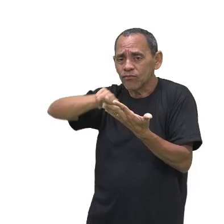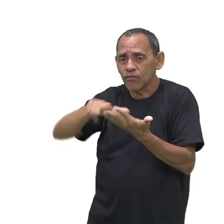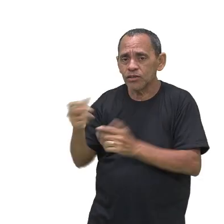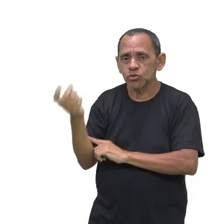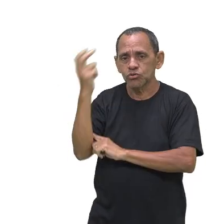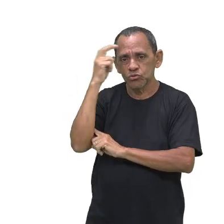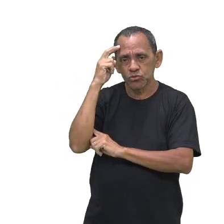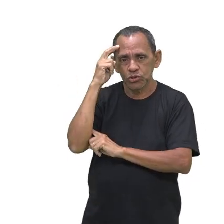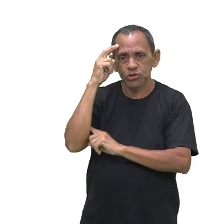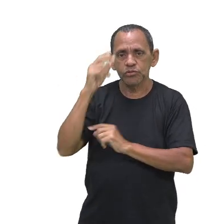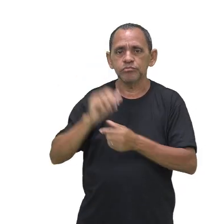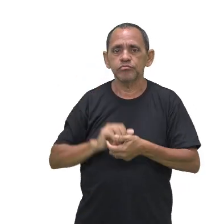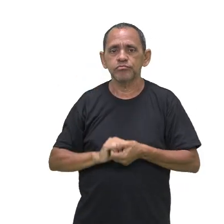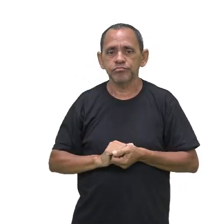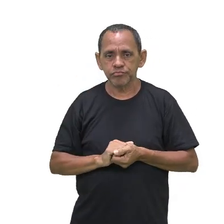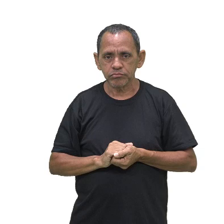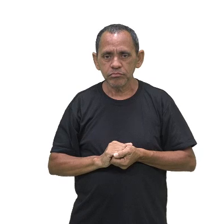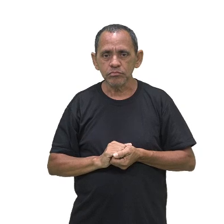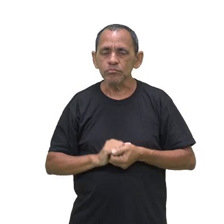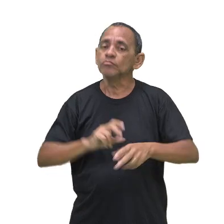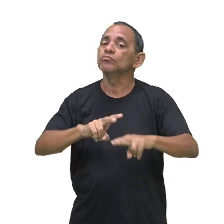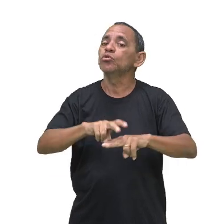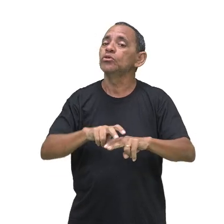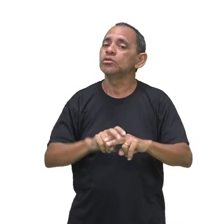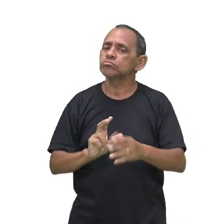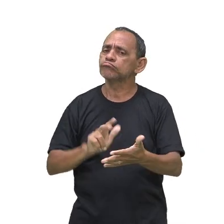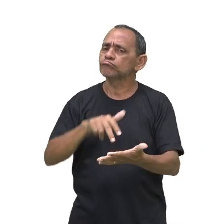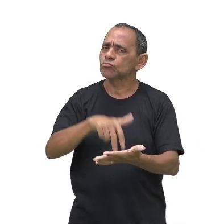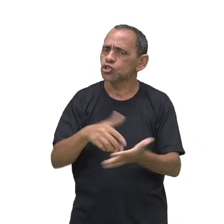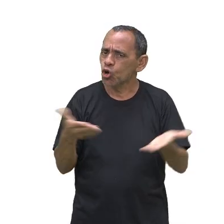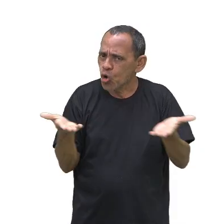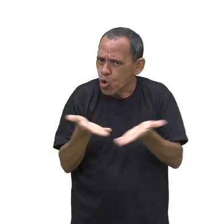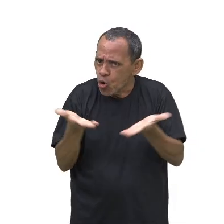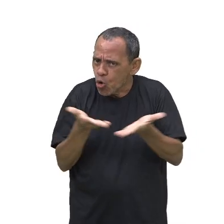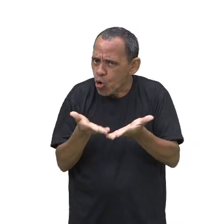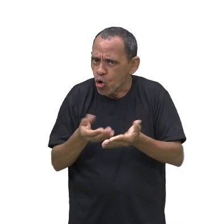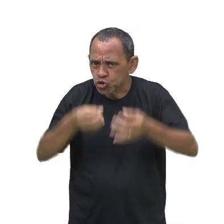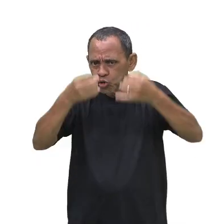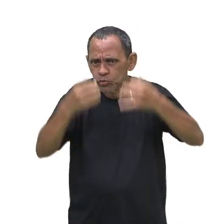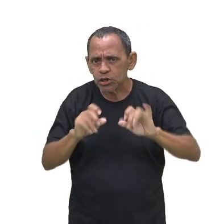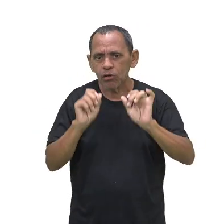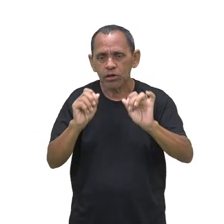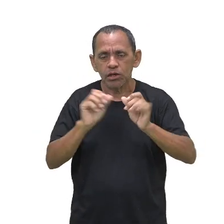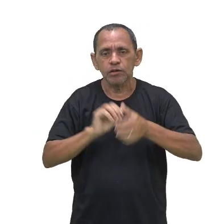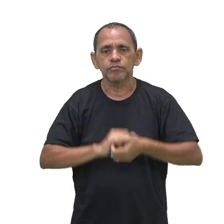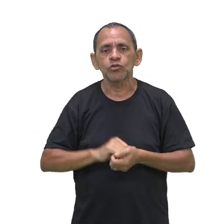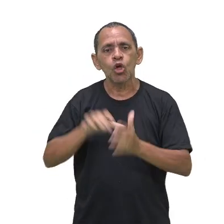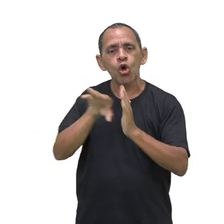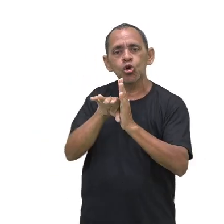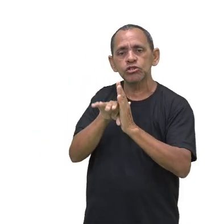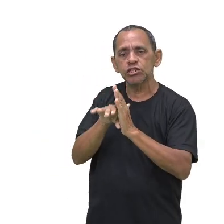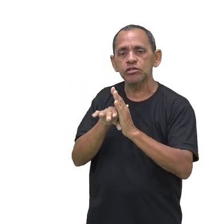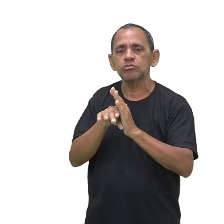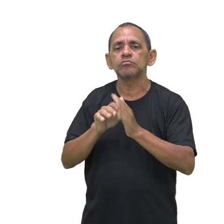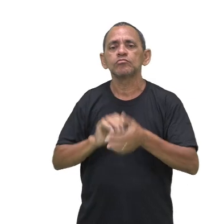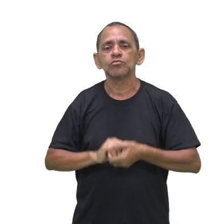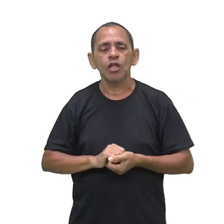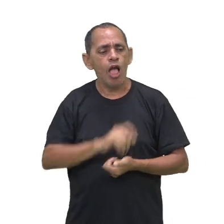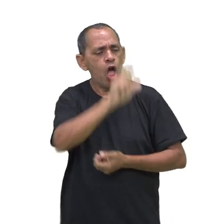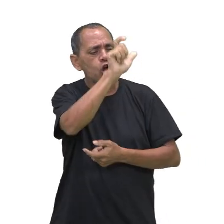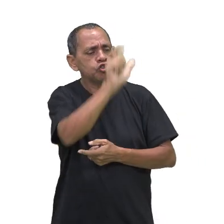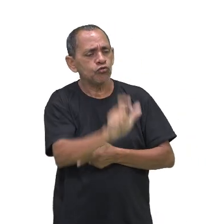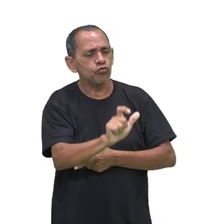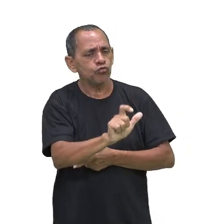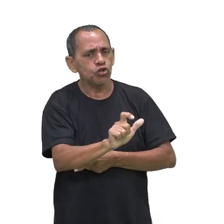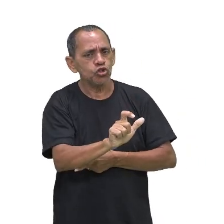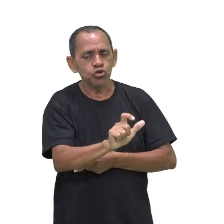É por isso que aqui nós vamos ficar com o seguinte conceito. Seja de um indivíduo, de